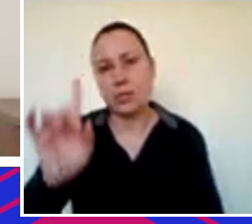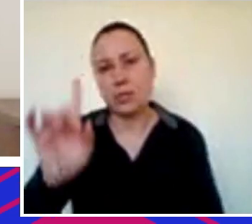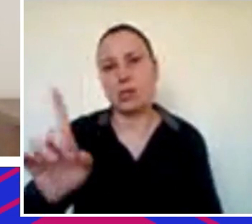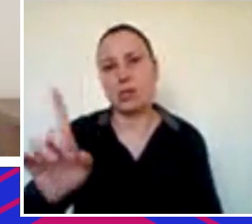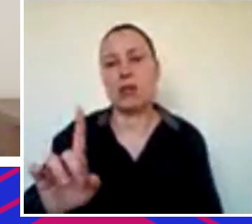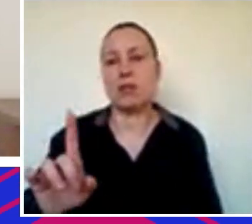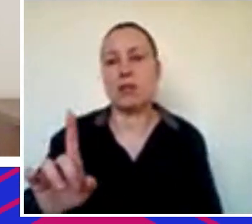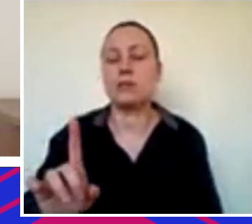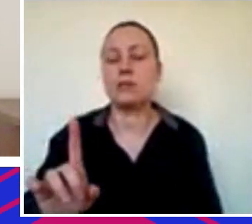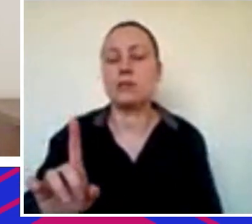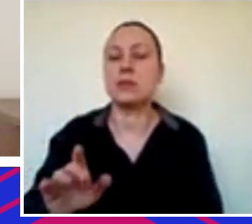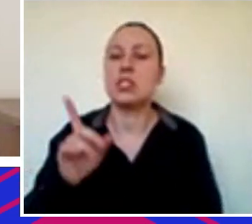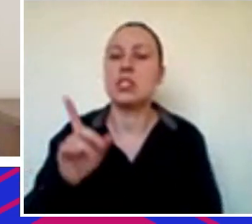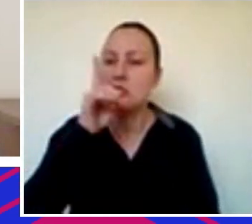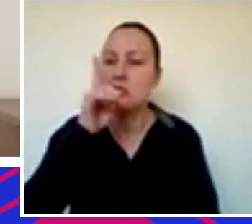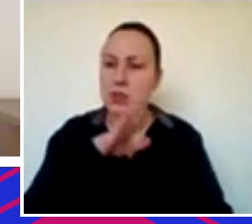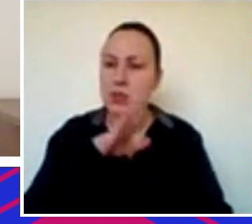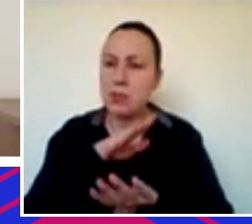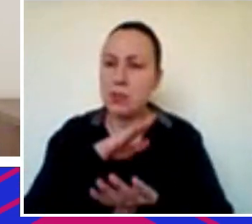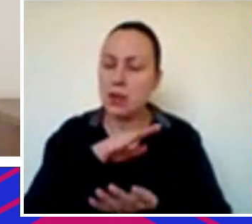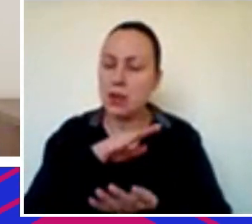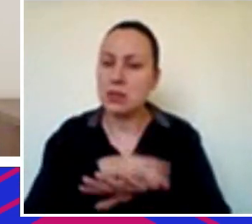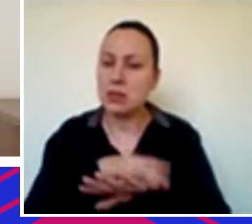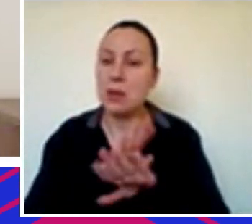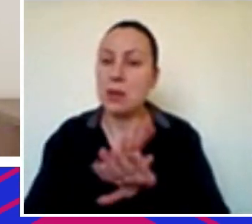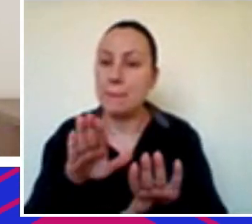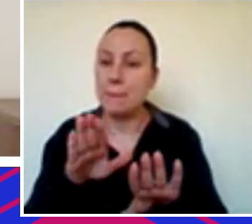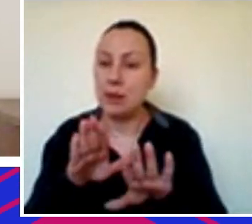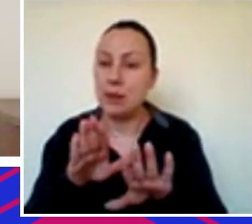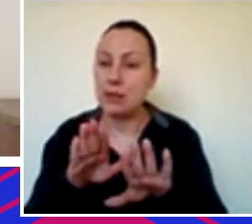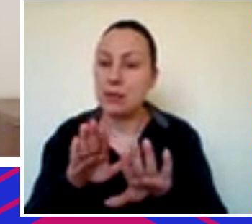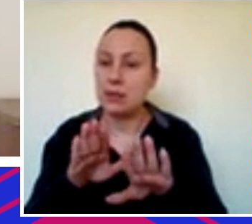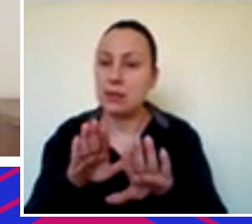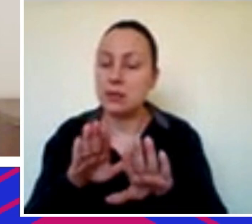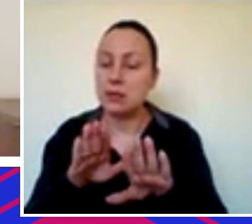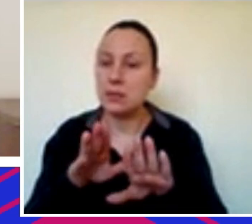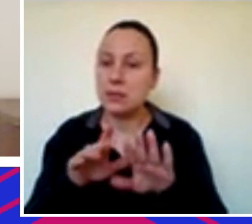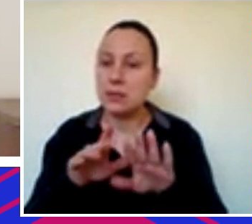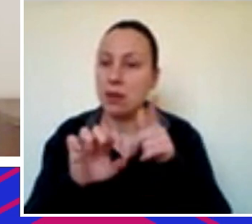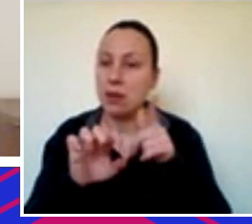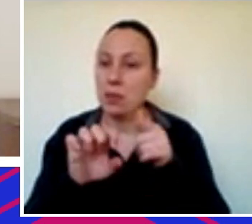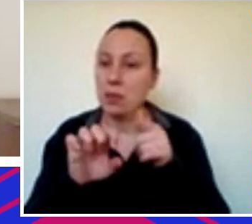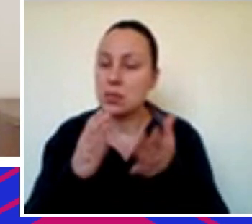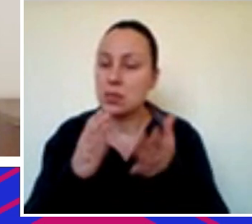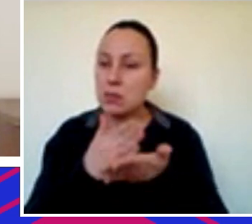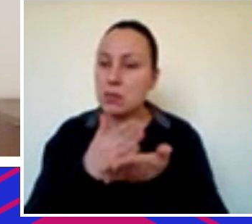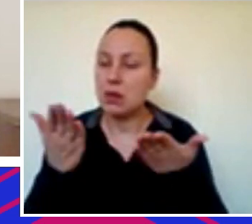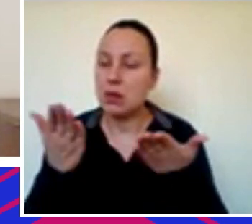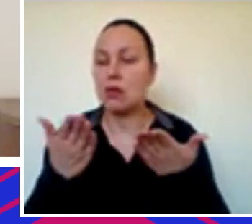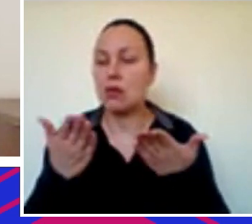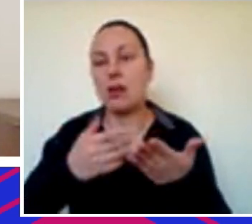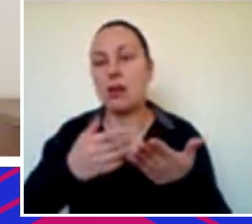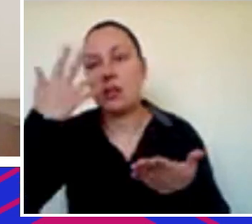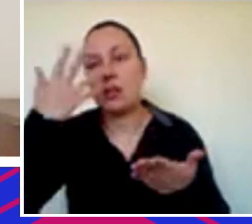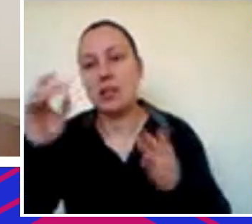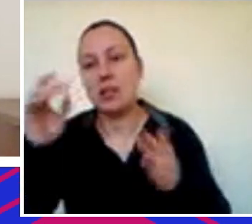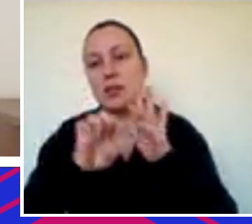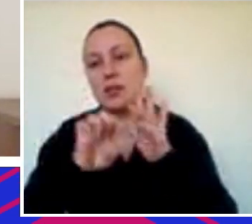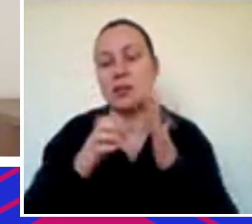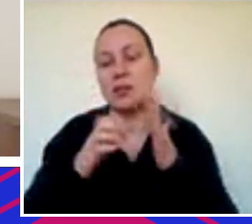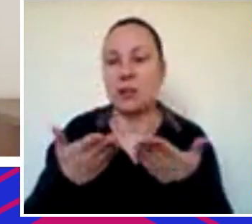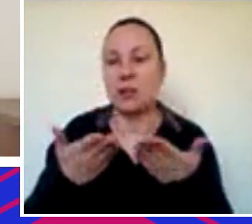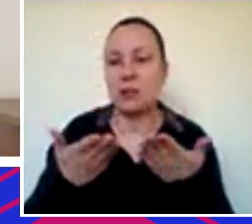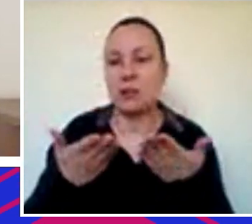vai ser ainda mais difícil agora mas os frutos que quem estiver montando empresa agora quem estiver acelerando suas empresas agora